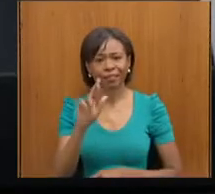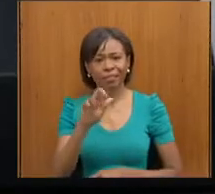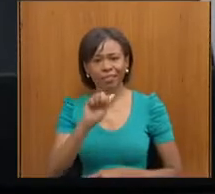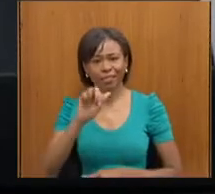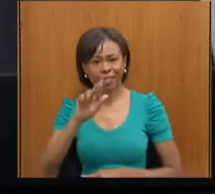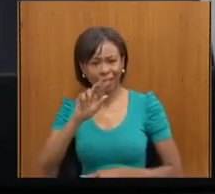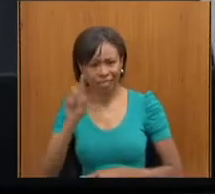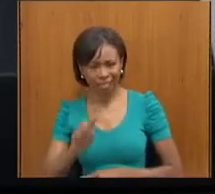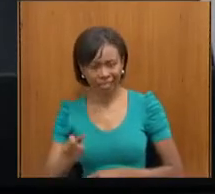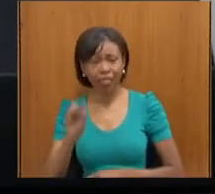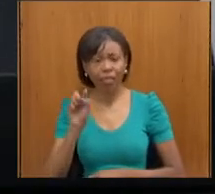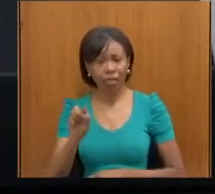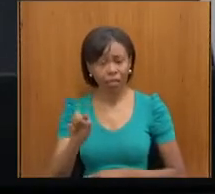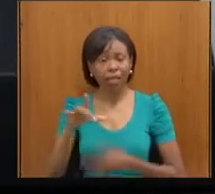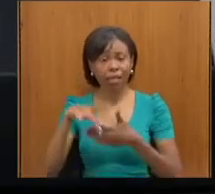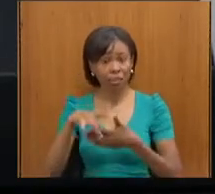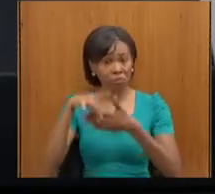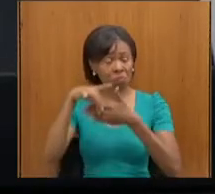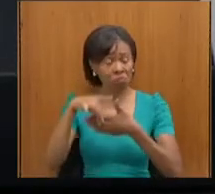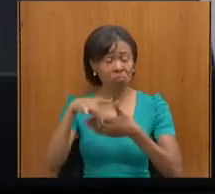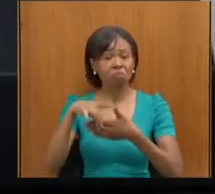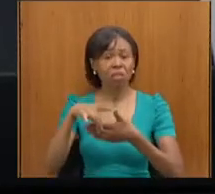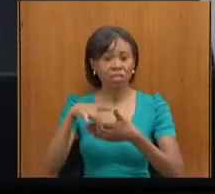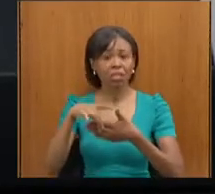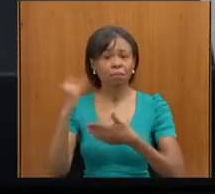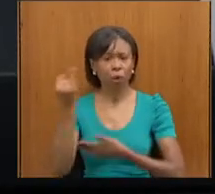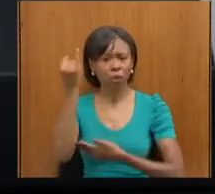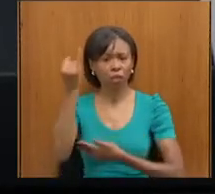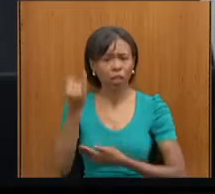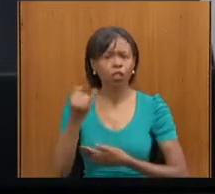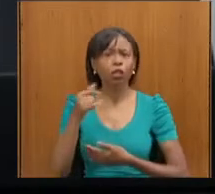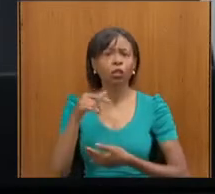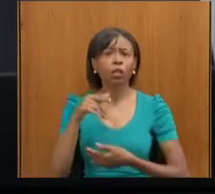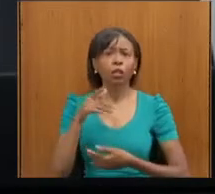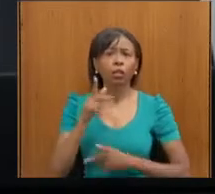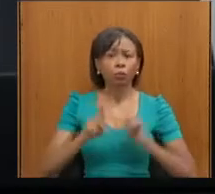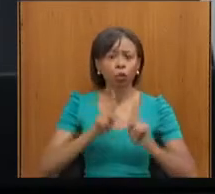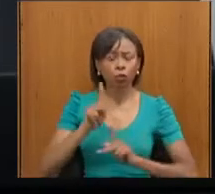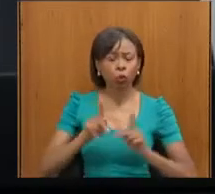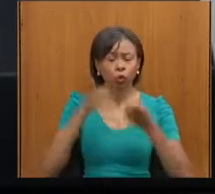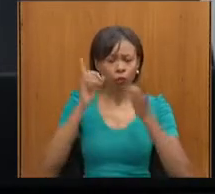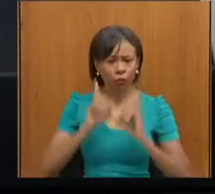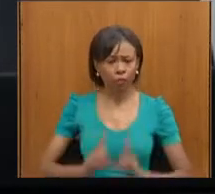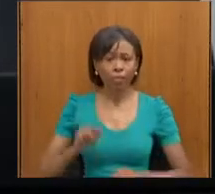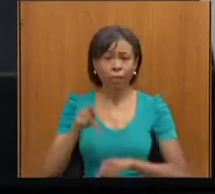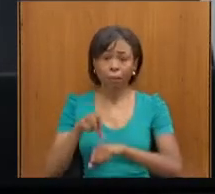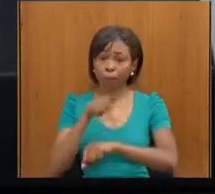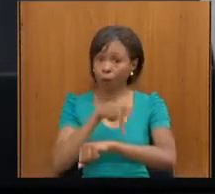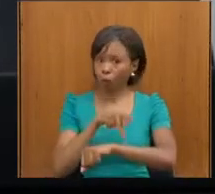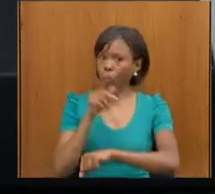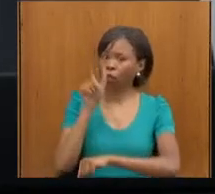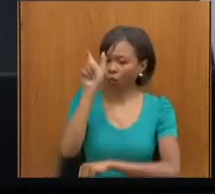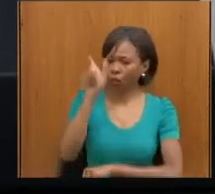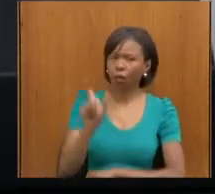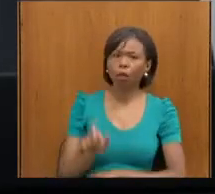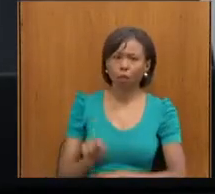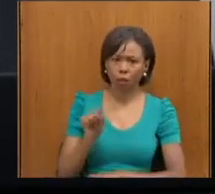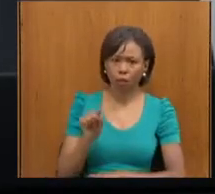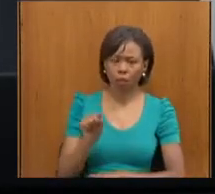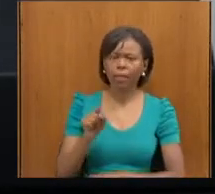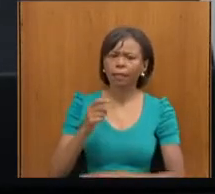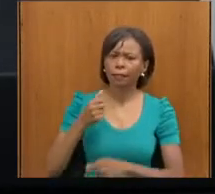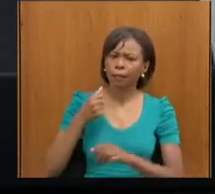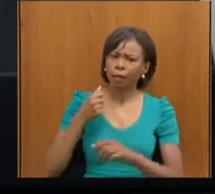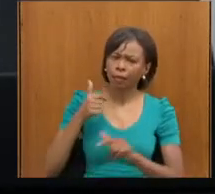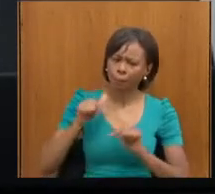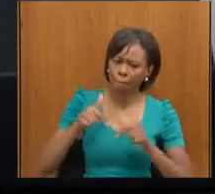liderança, defensora também dos PCDs, pedagoga e que vem sempre atuando de